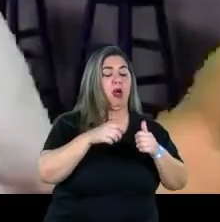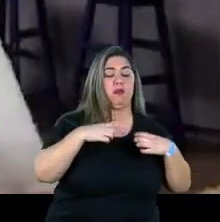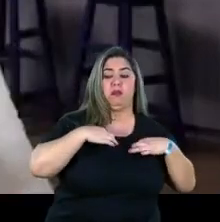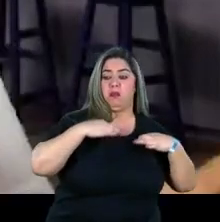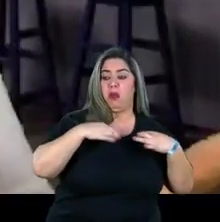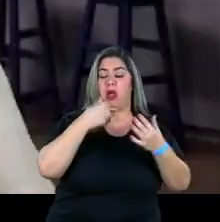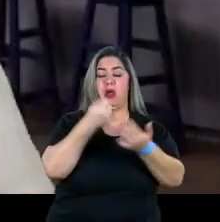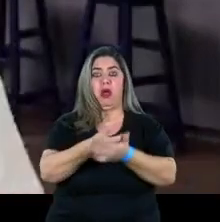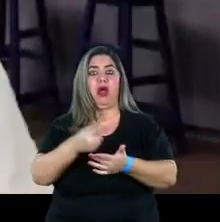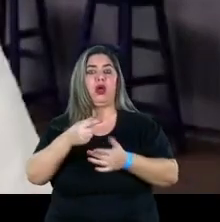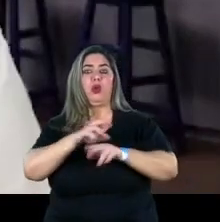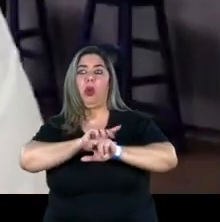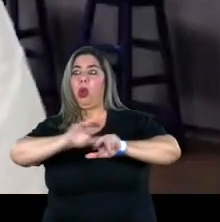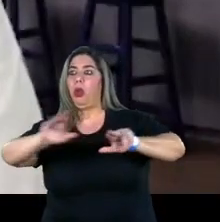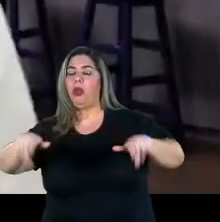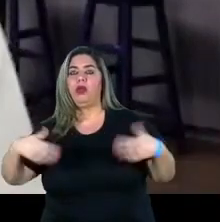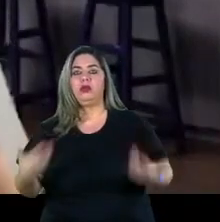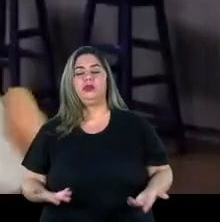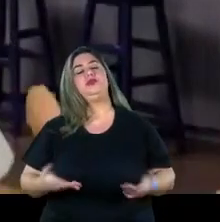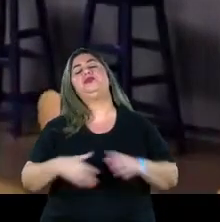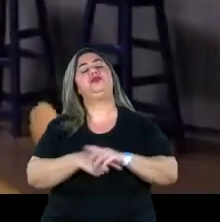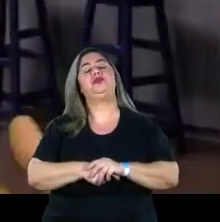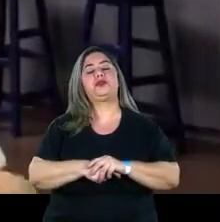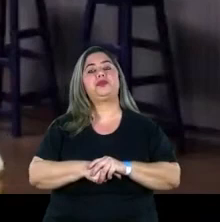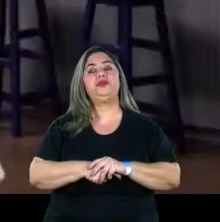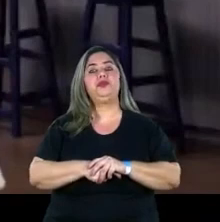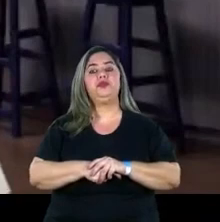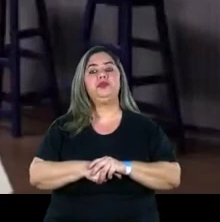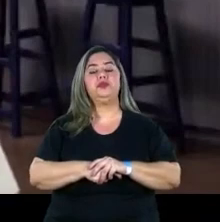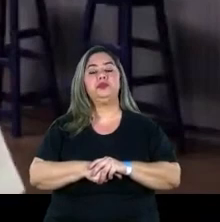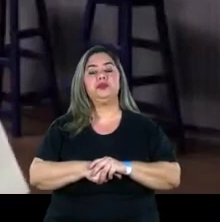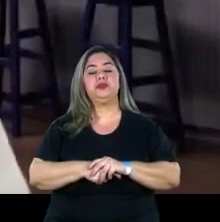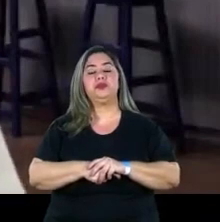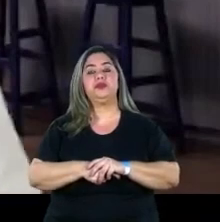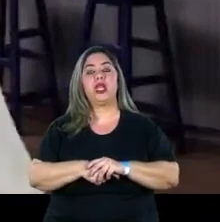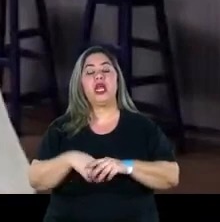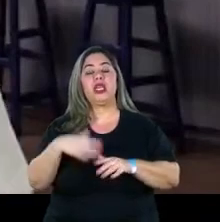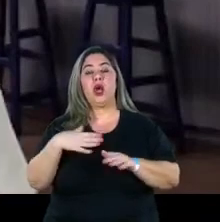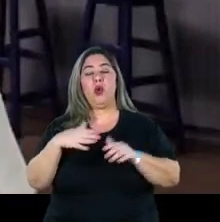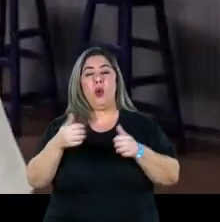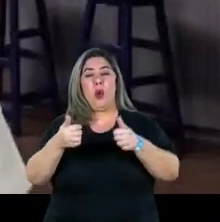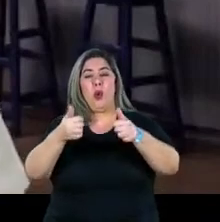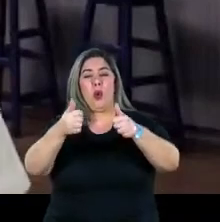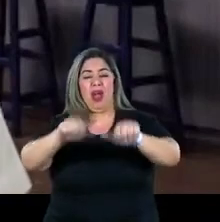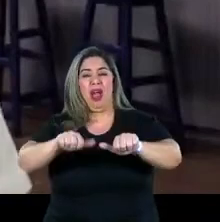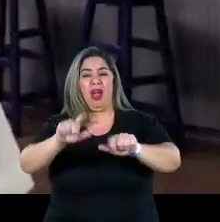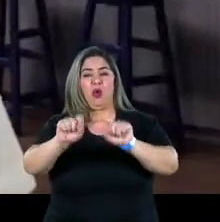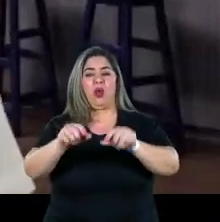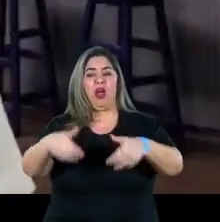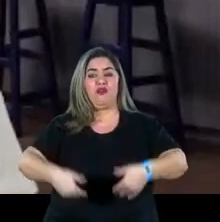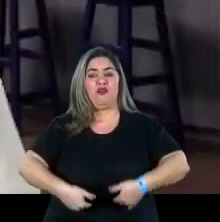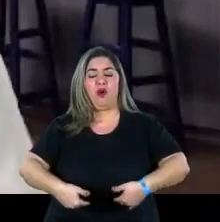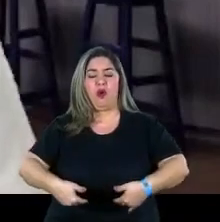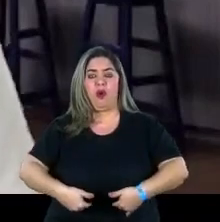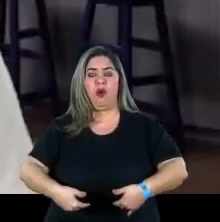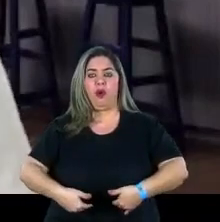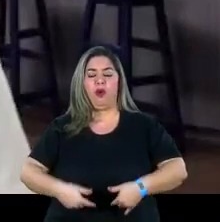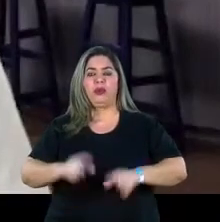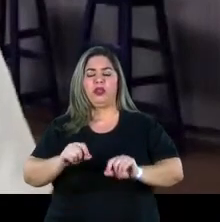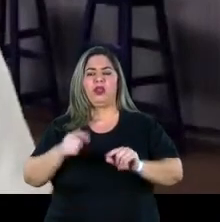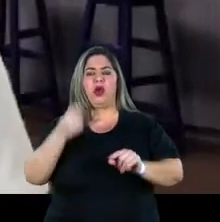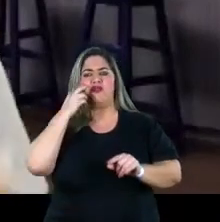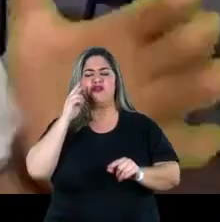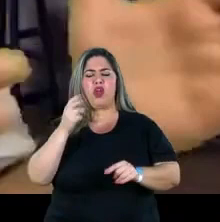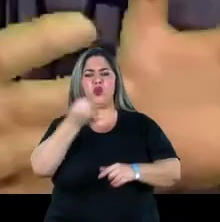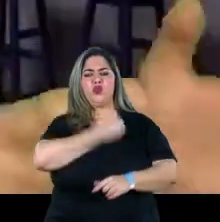pagar uma série de outras coisas. Sim. Então, a insegurança alimentar grave é a fome. Então, gente, quando olha esses